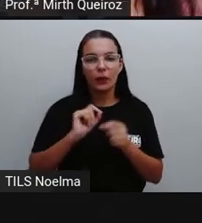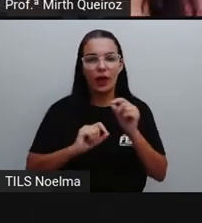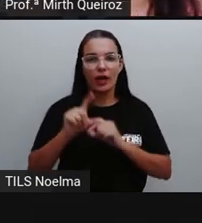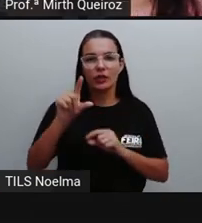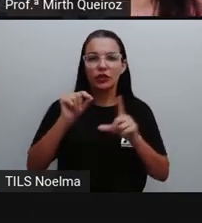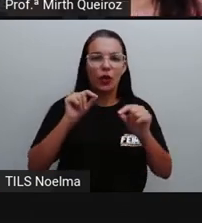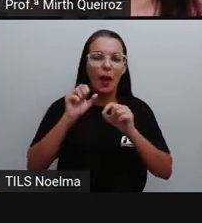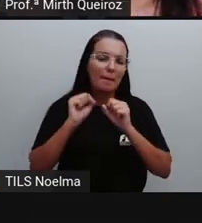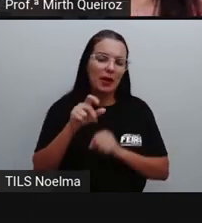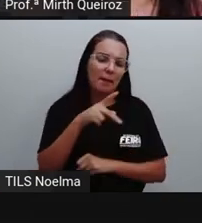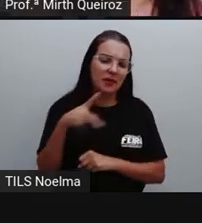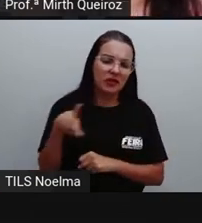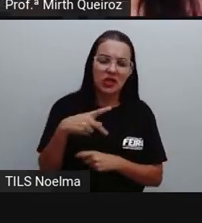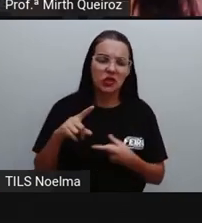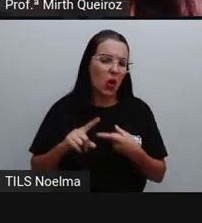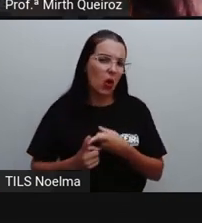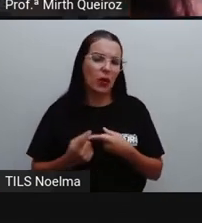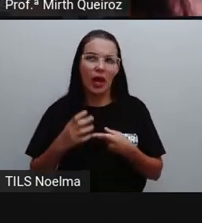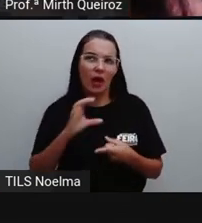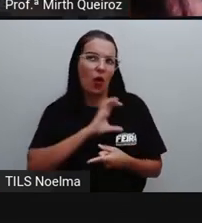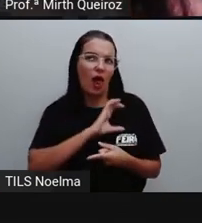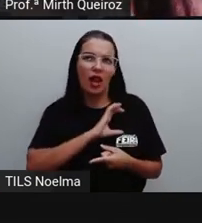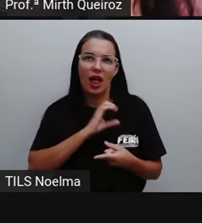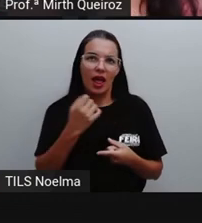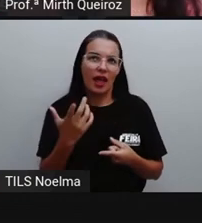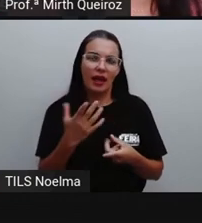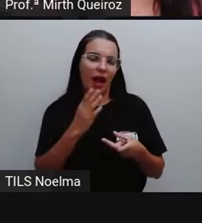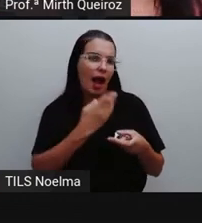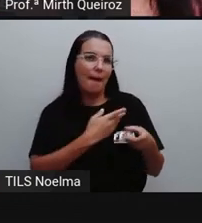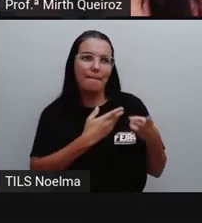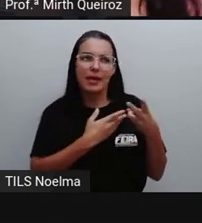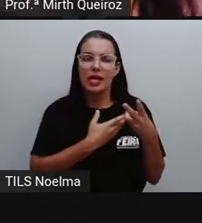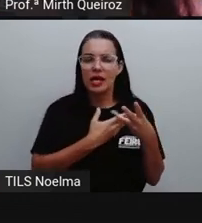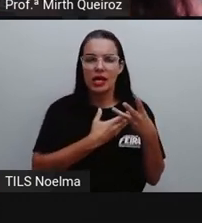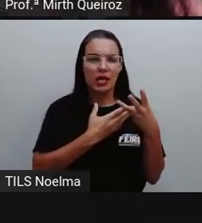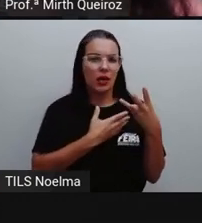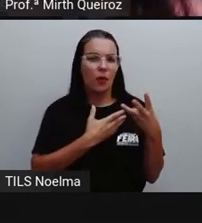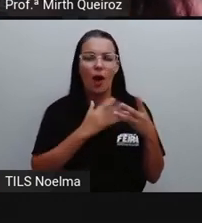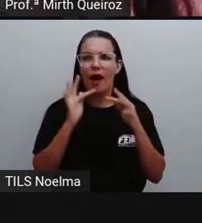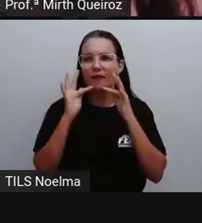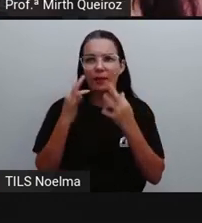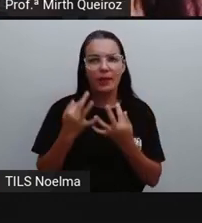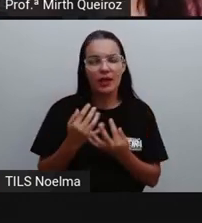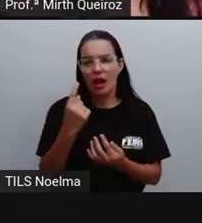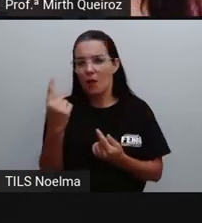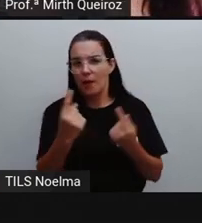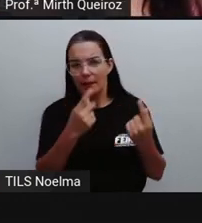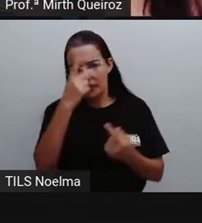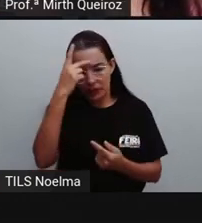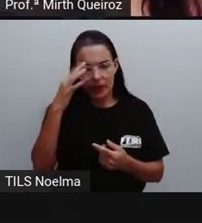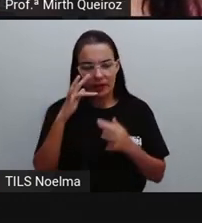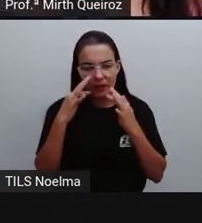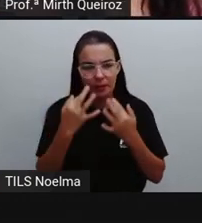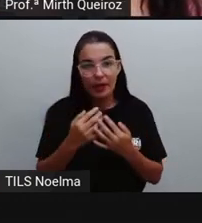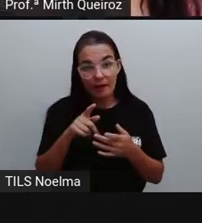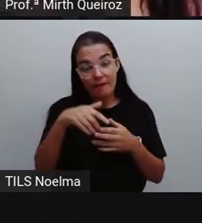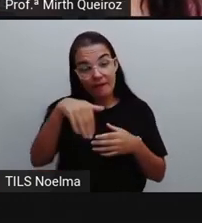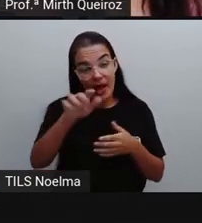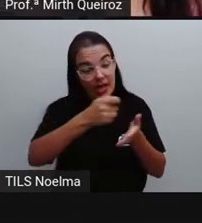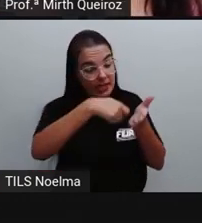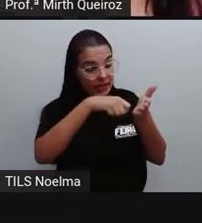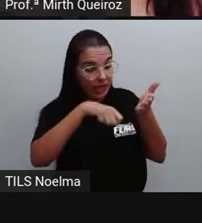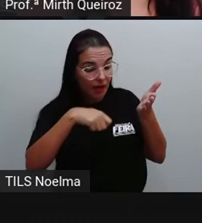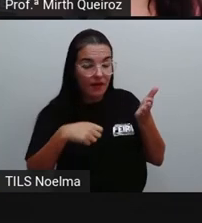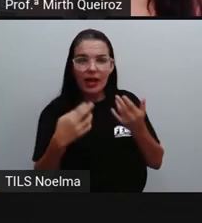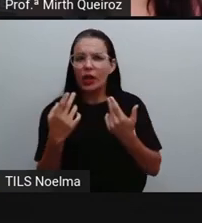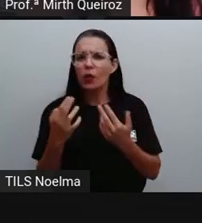ser a sua professora, pode ser um colega, um amigo, pode ser um familiar. E vocês vão escrever uma carta obedecendo